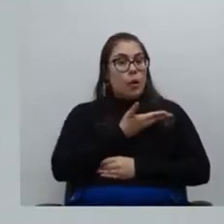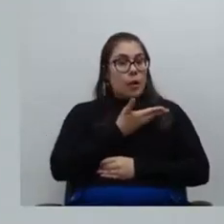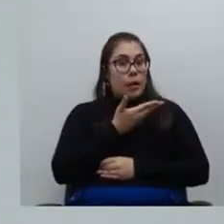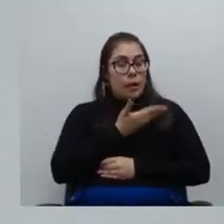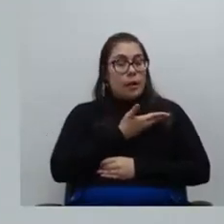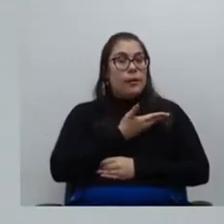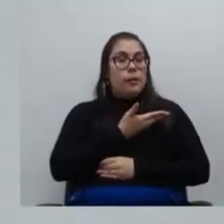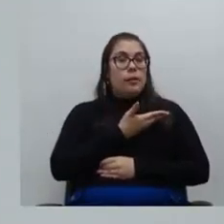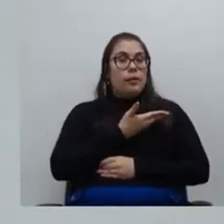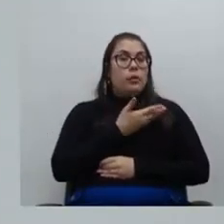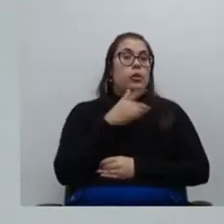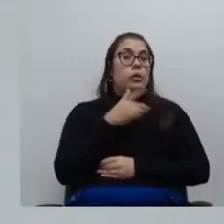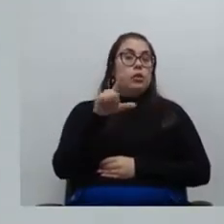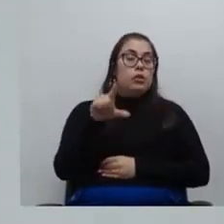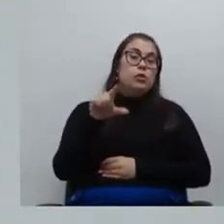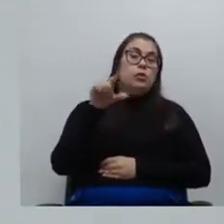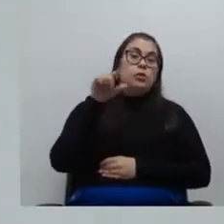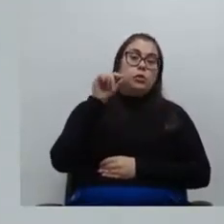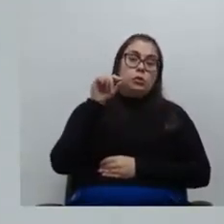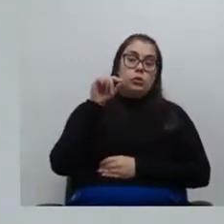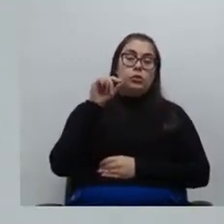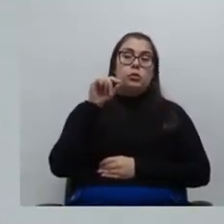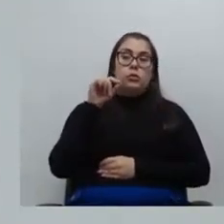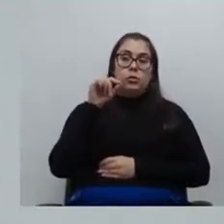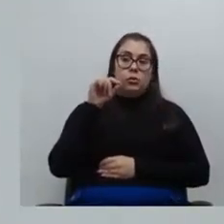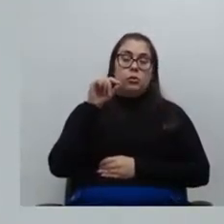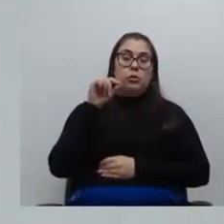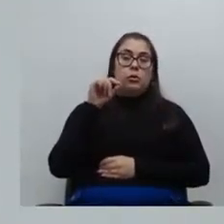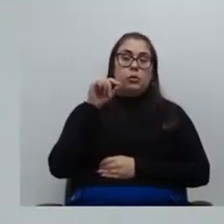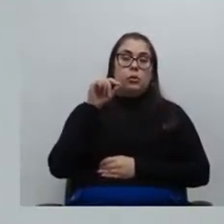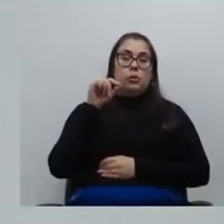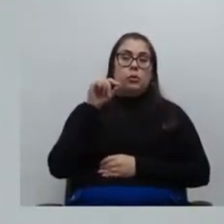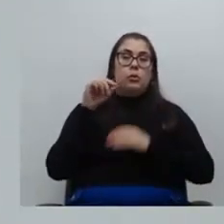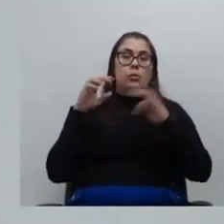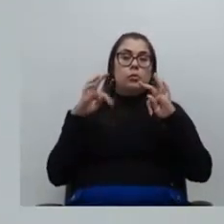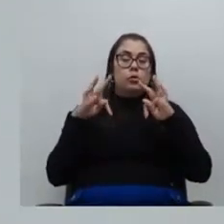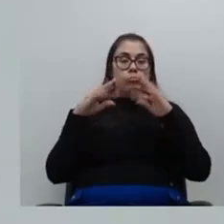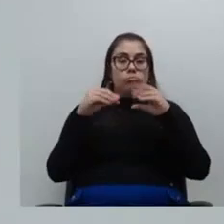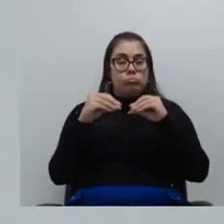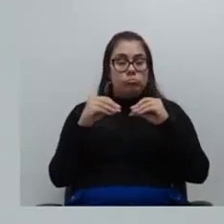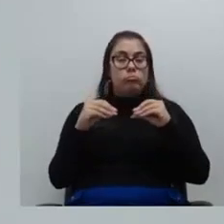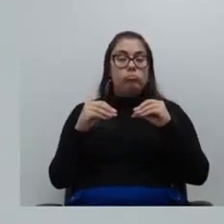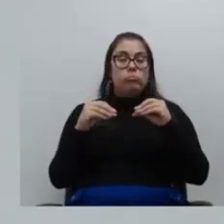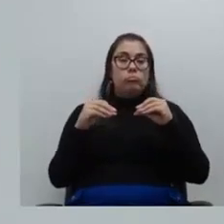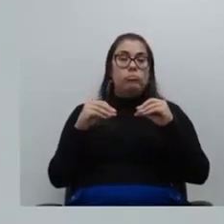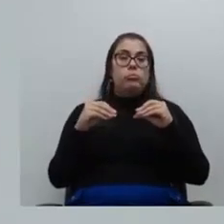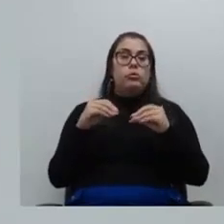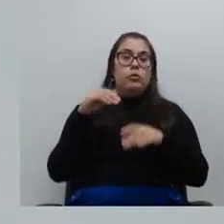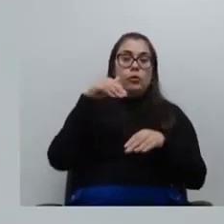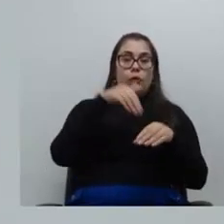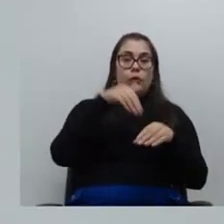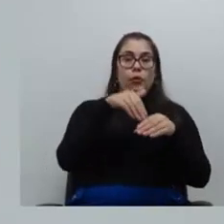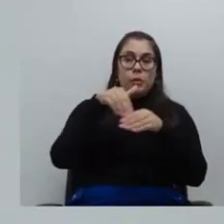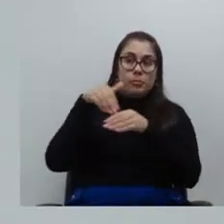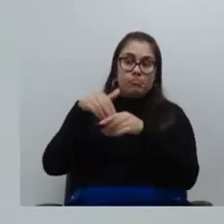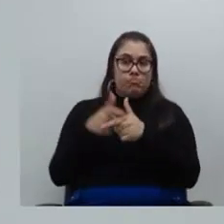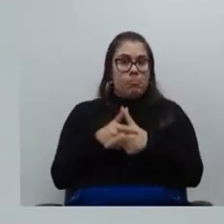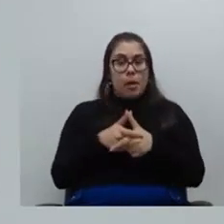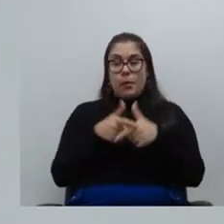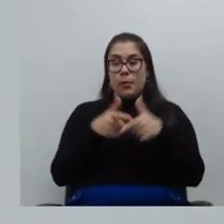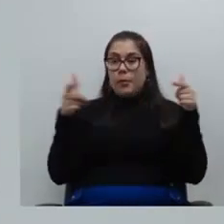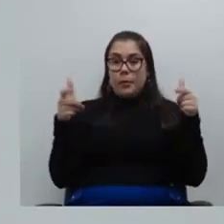escolheram a chapa defensoria para todos e todas uma votação muito expressiva massiva